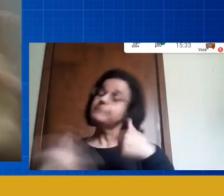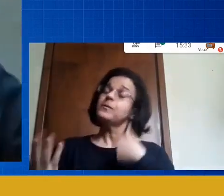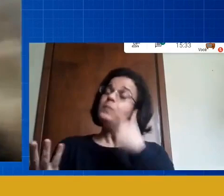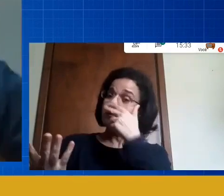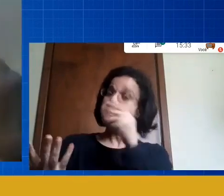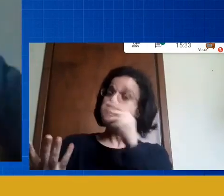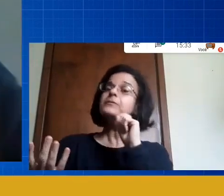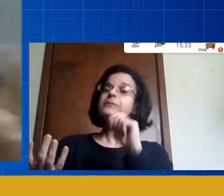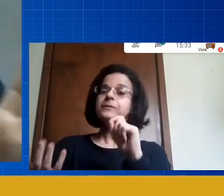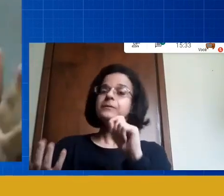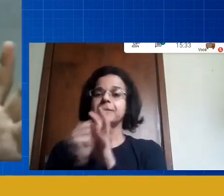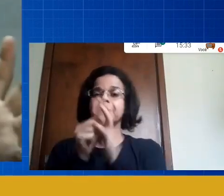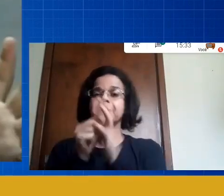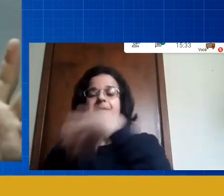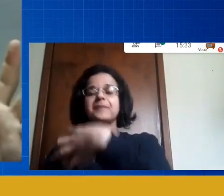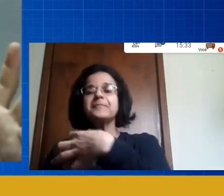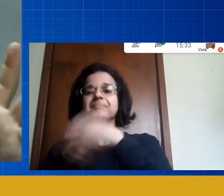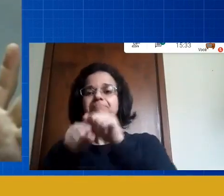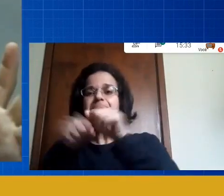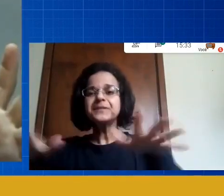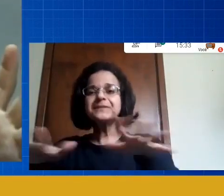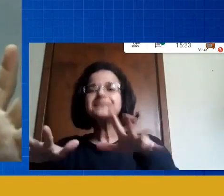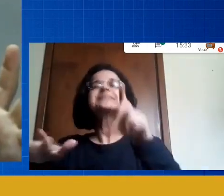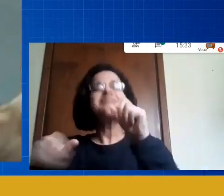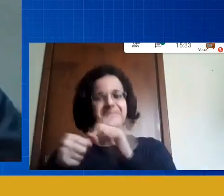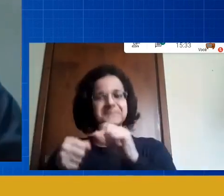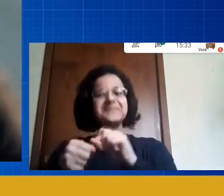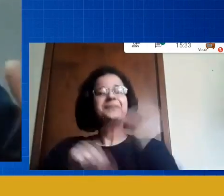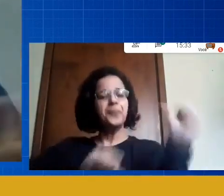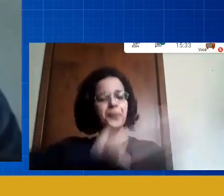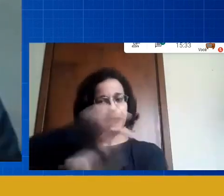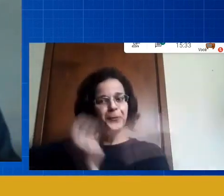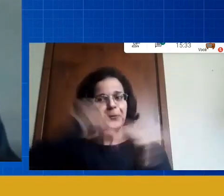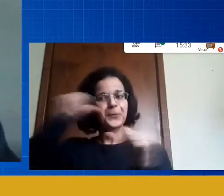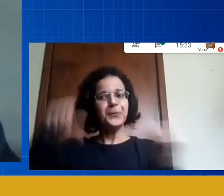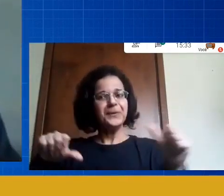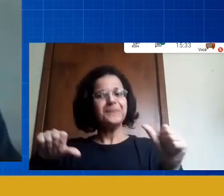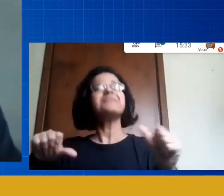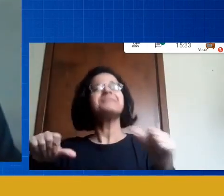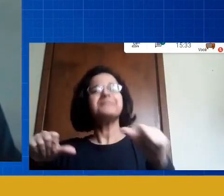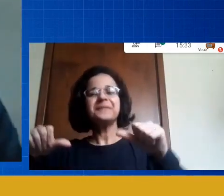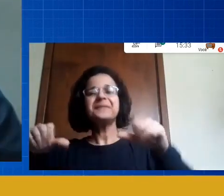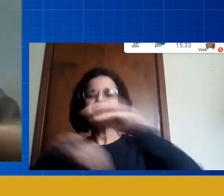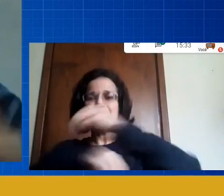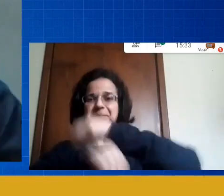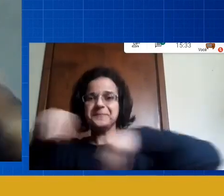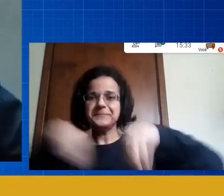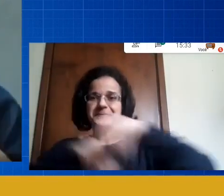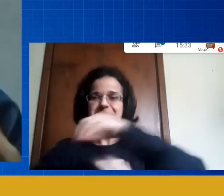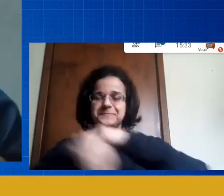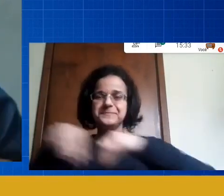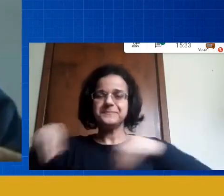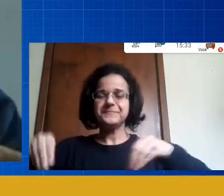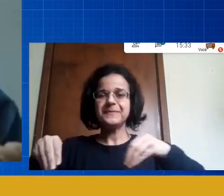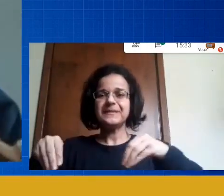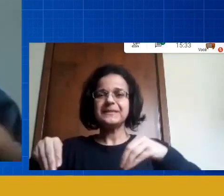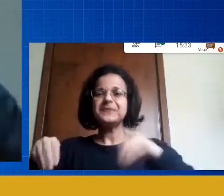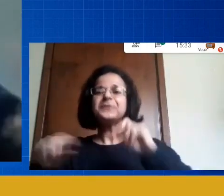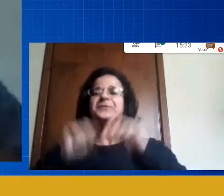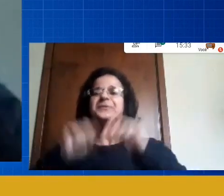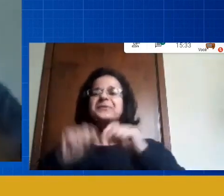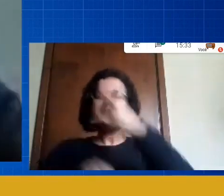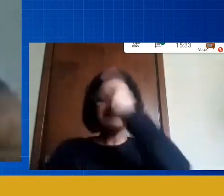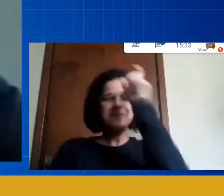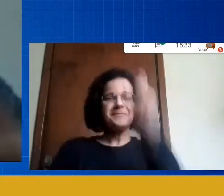pandemia fez uma revolução mexeu aí um pouquinho tirou todo mundo aí na